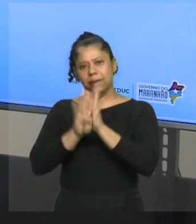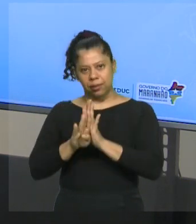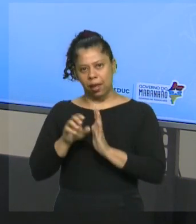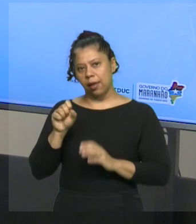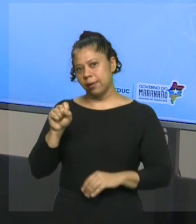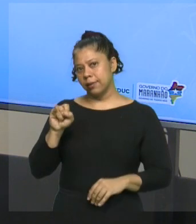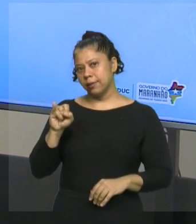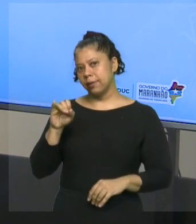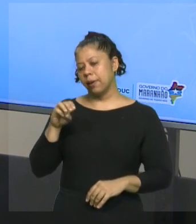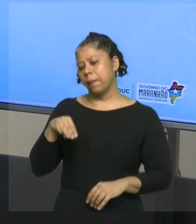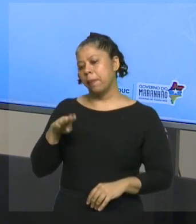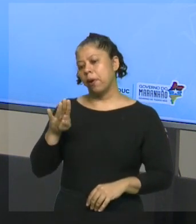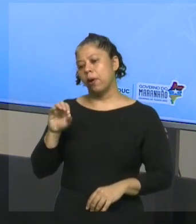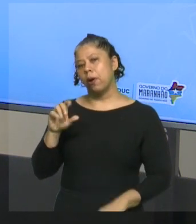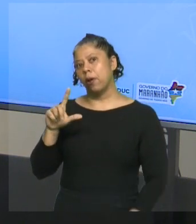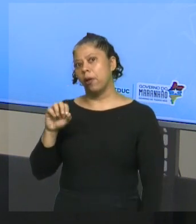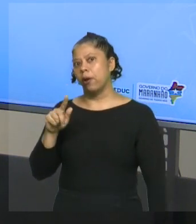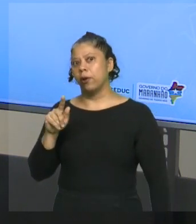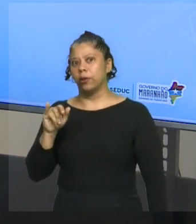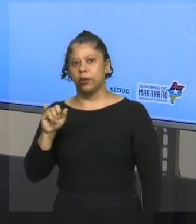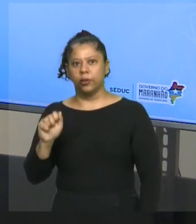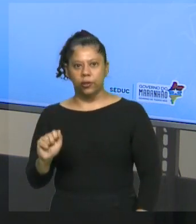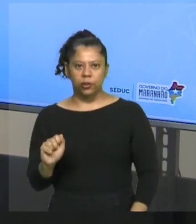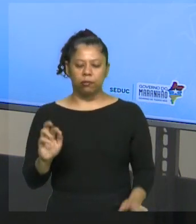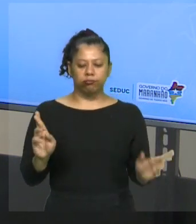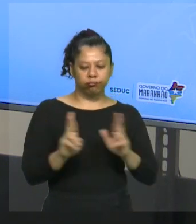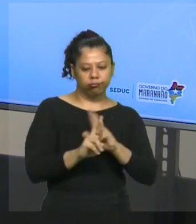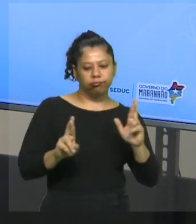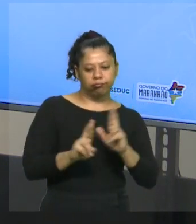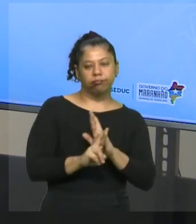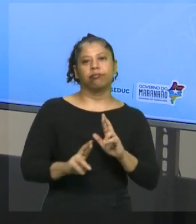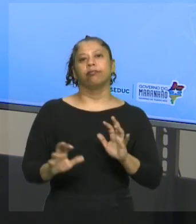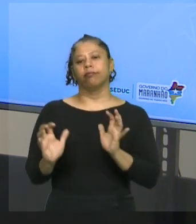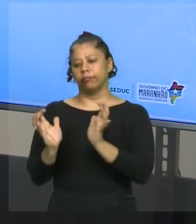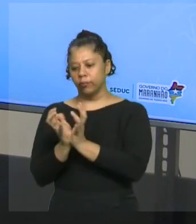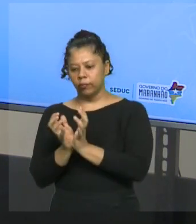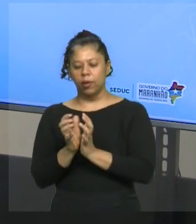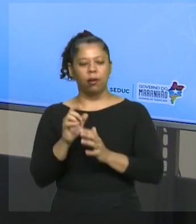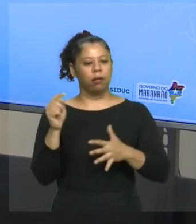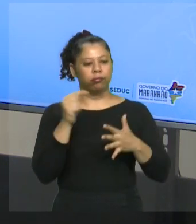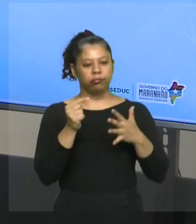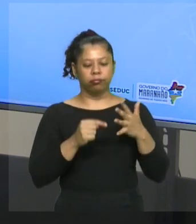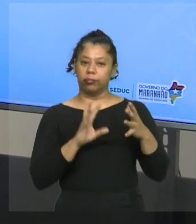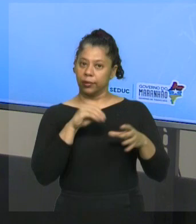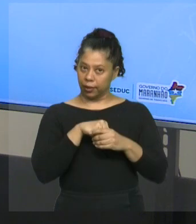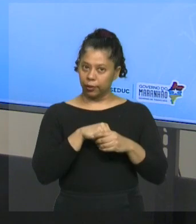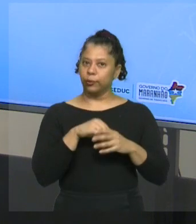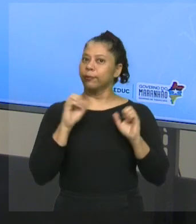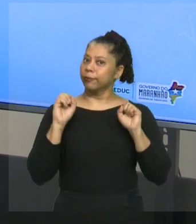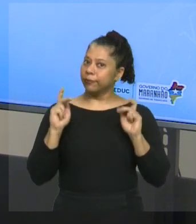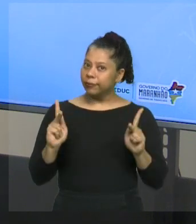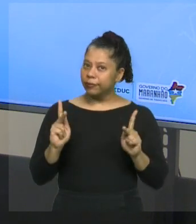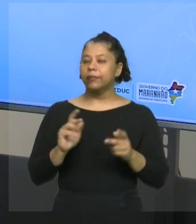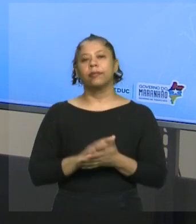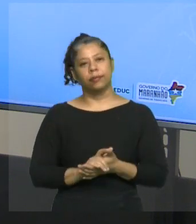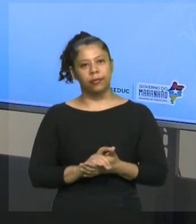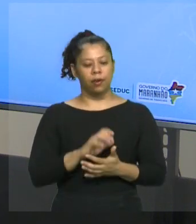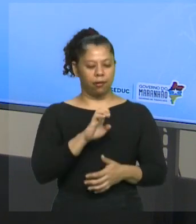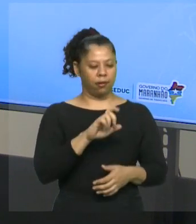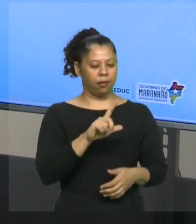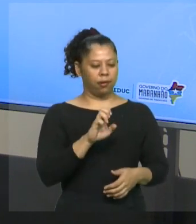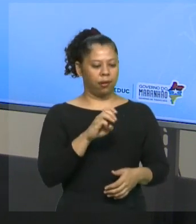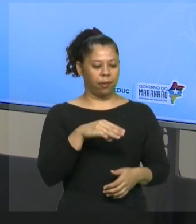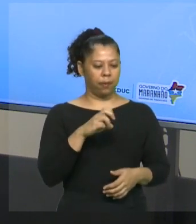relacionar elemento e conjunto. Então, entenda bem. Quando eu quero relacionar elemento e